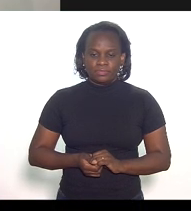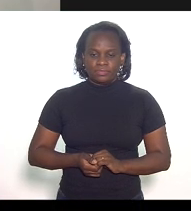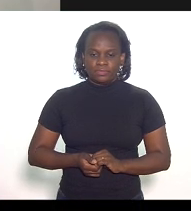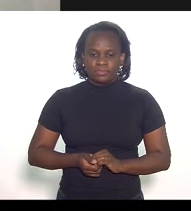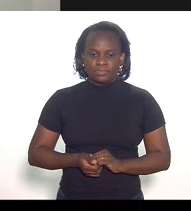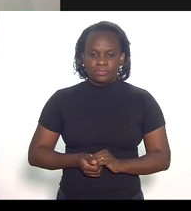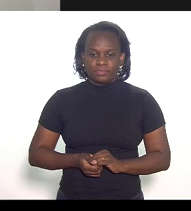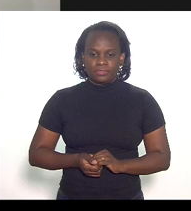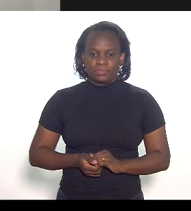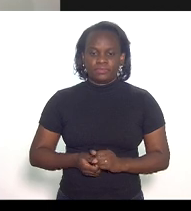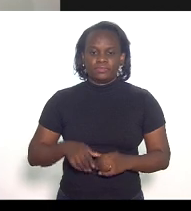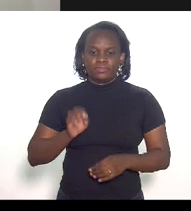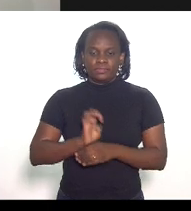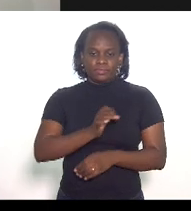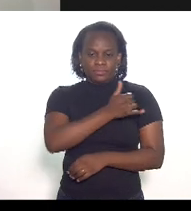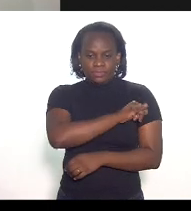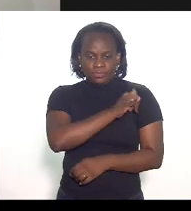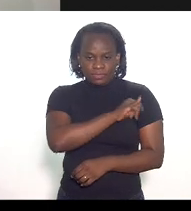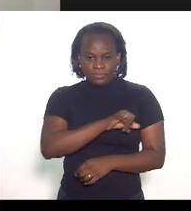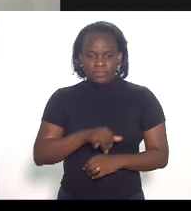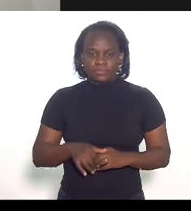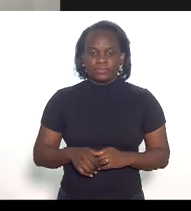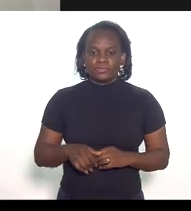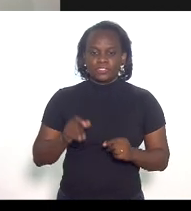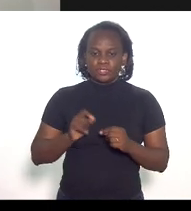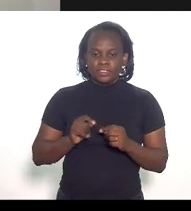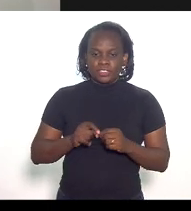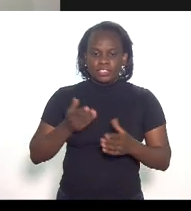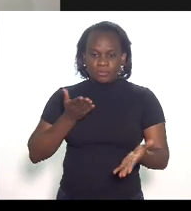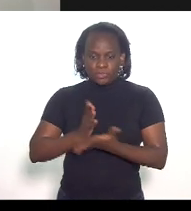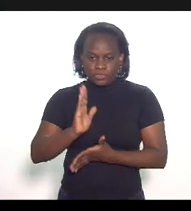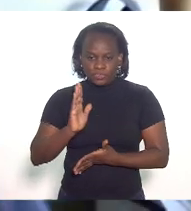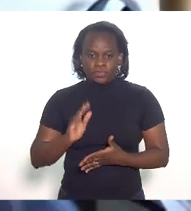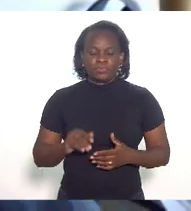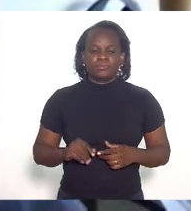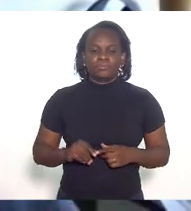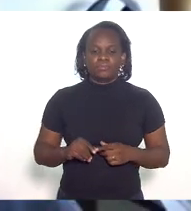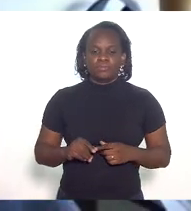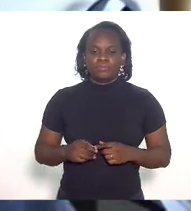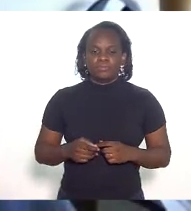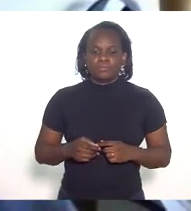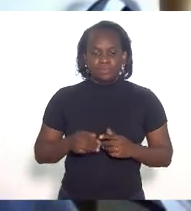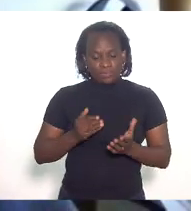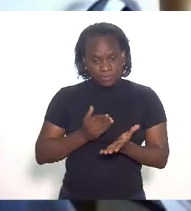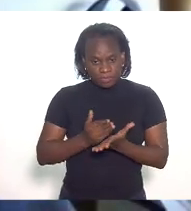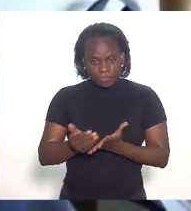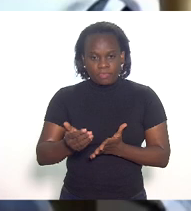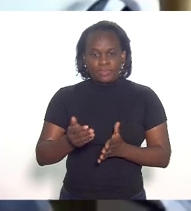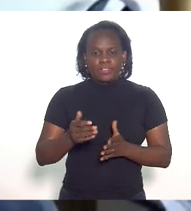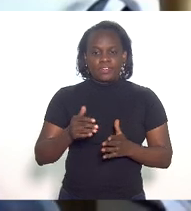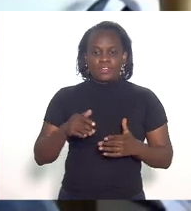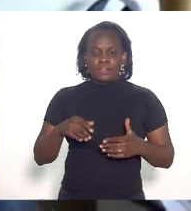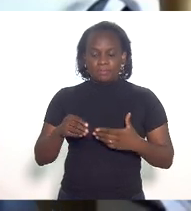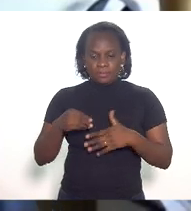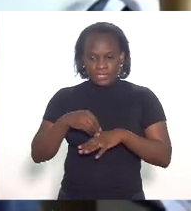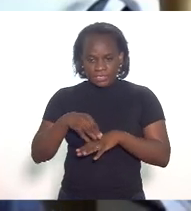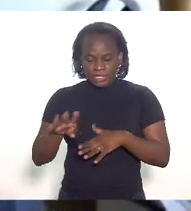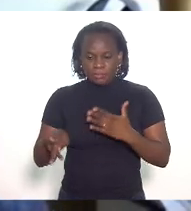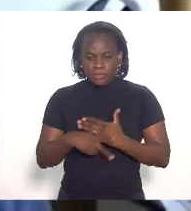O Estado do Rio de Janeiro fez aprovar o mensagem do Executivo,